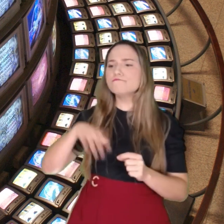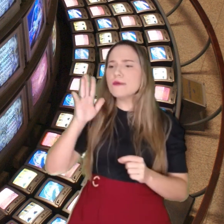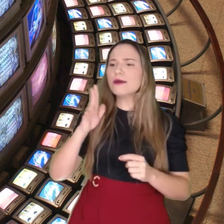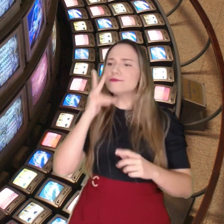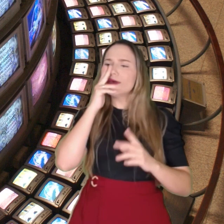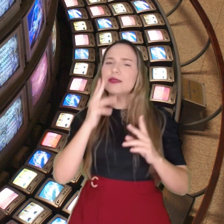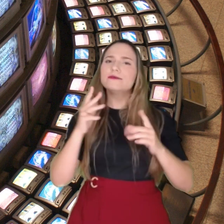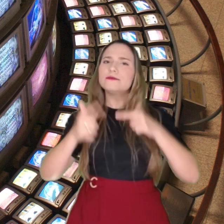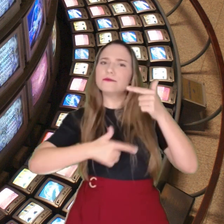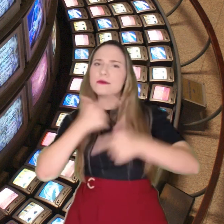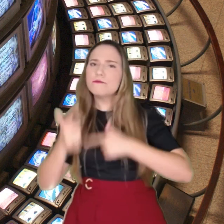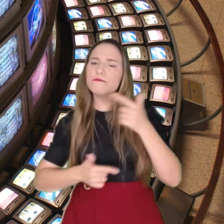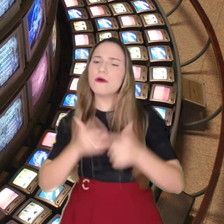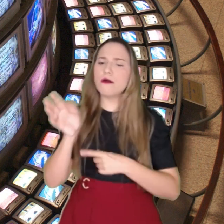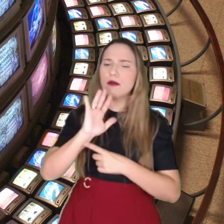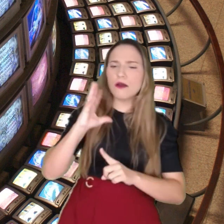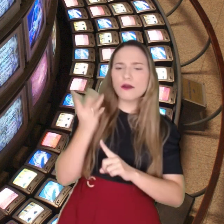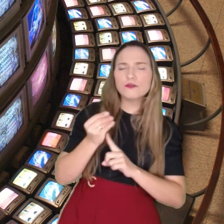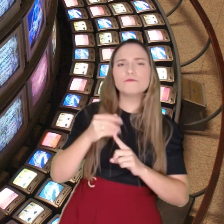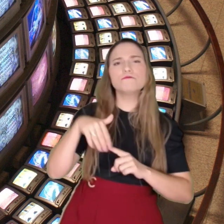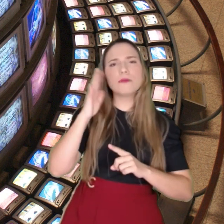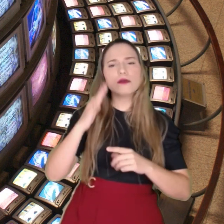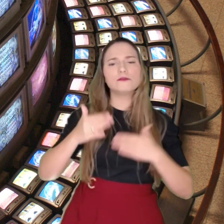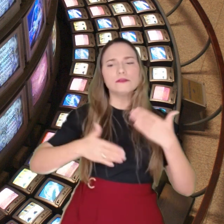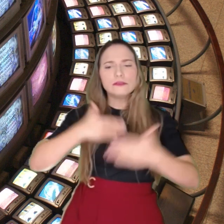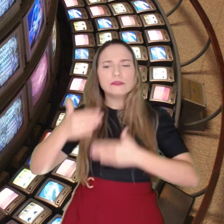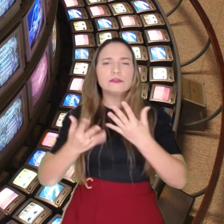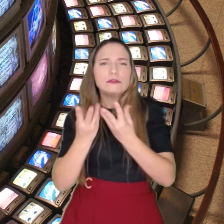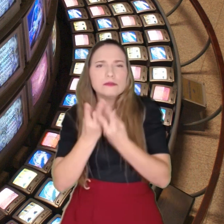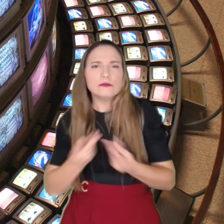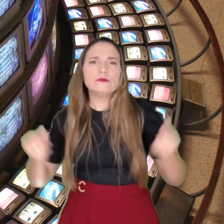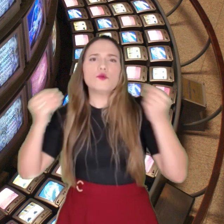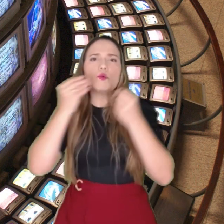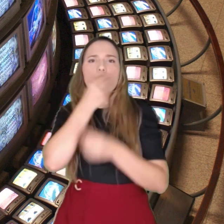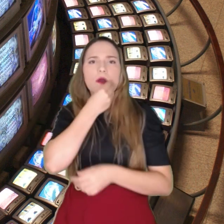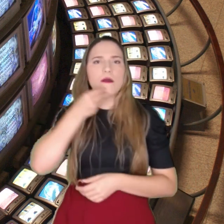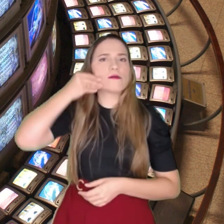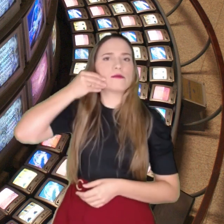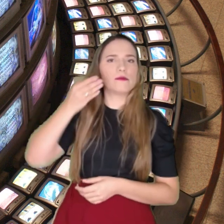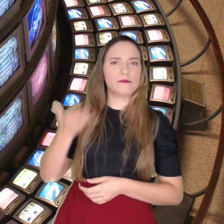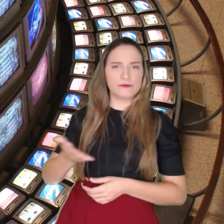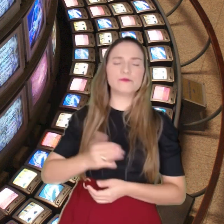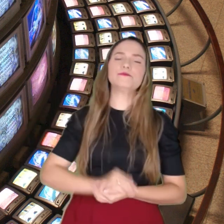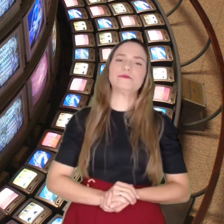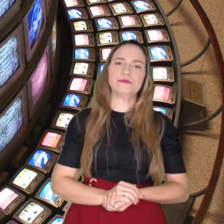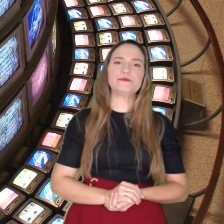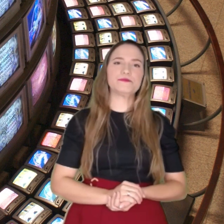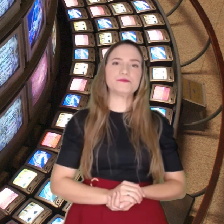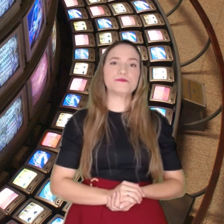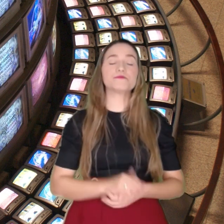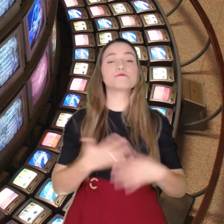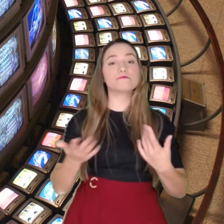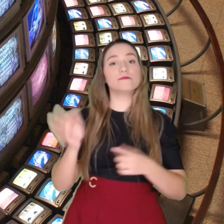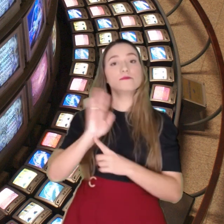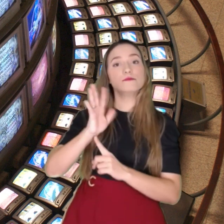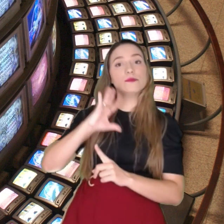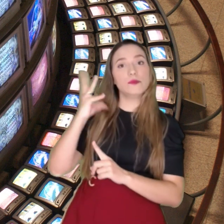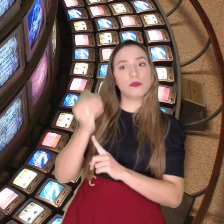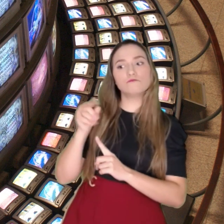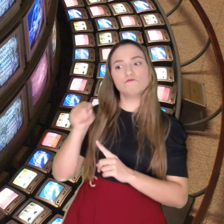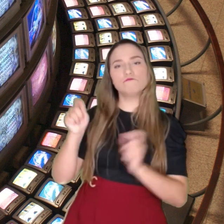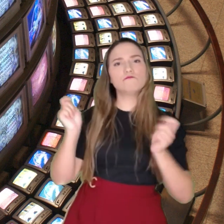refinamento do seu trabalho. Lembre-se, a videoarte é uma forma de expressão